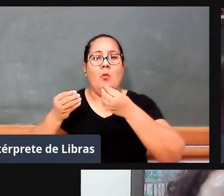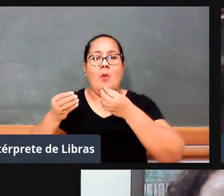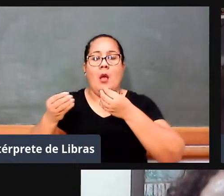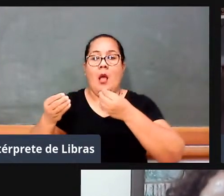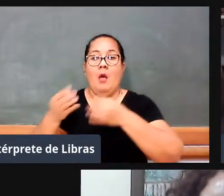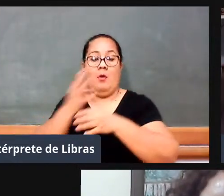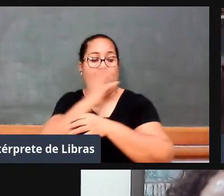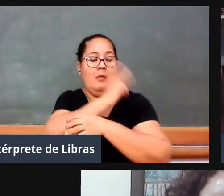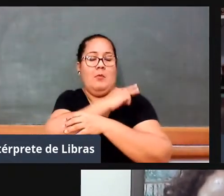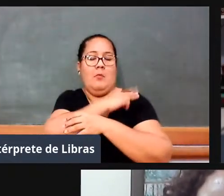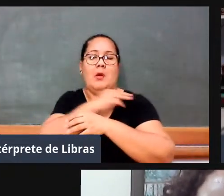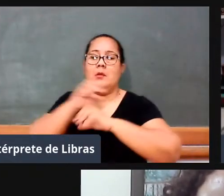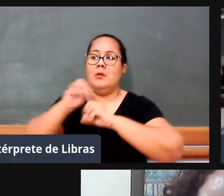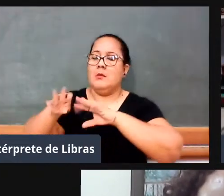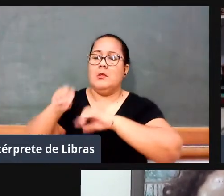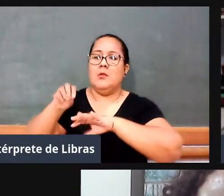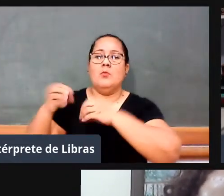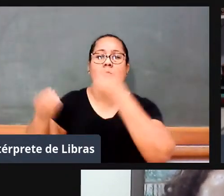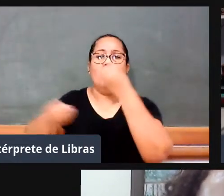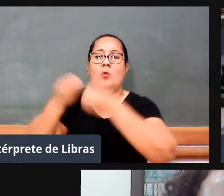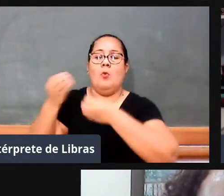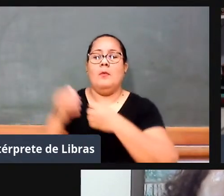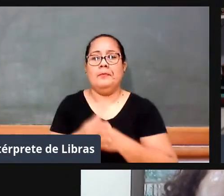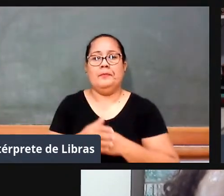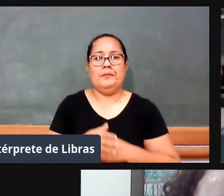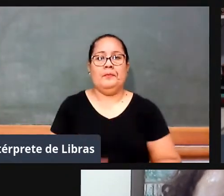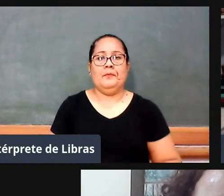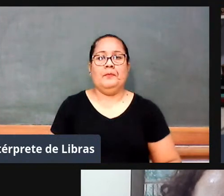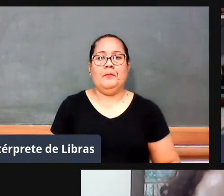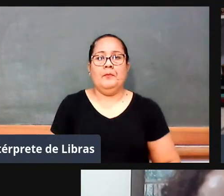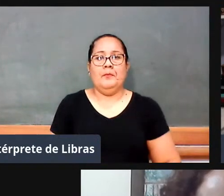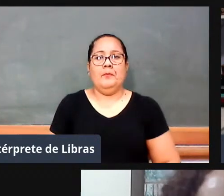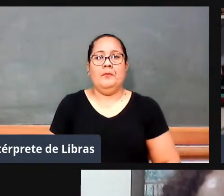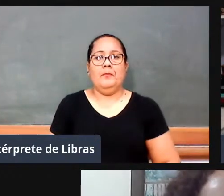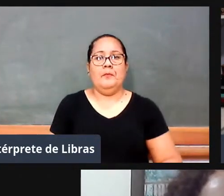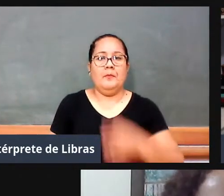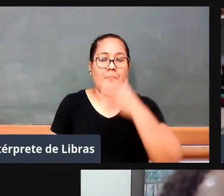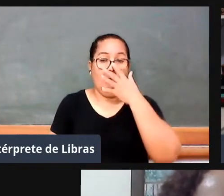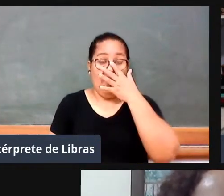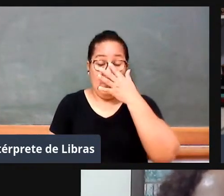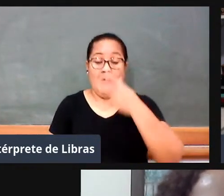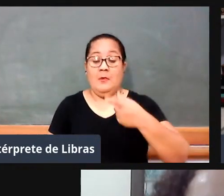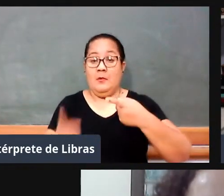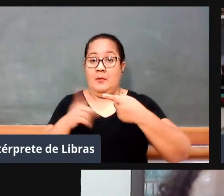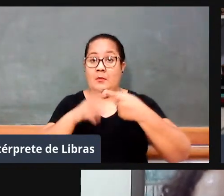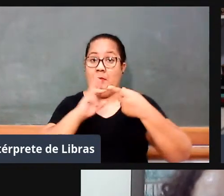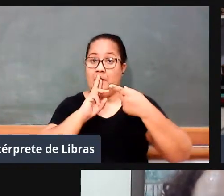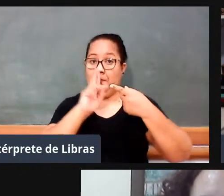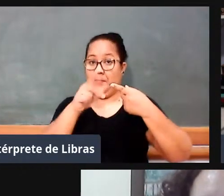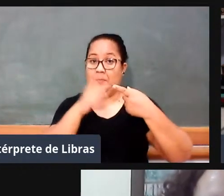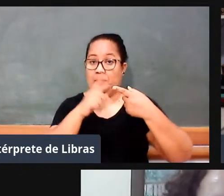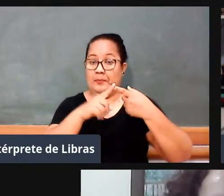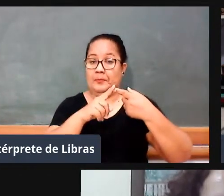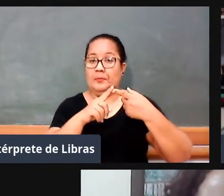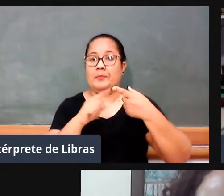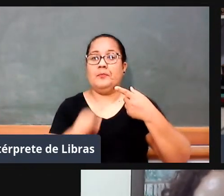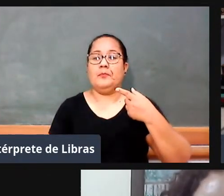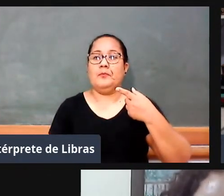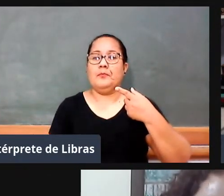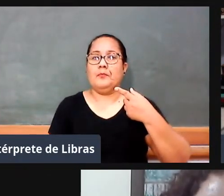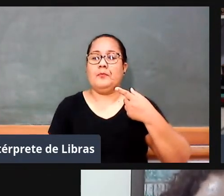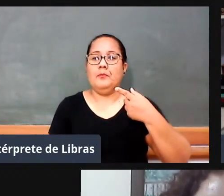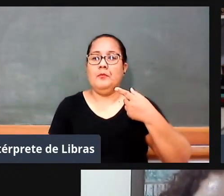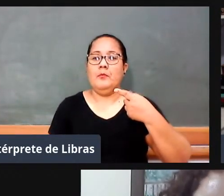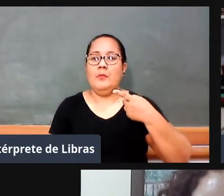médio? Olha, Alejandra, eu, a partir dos anos 90,